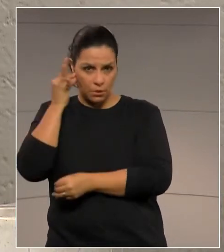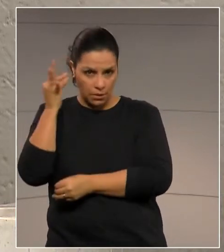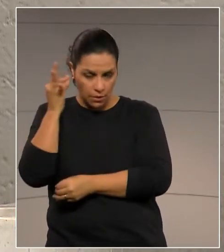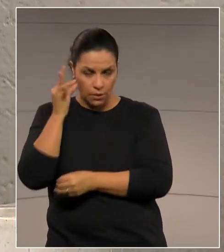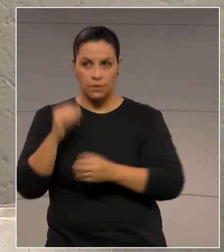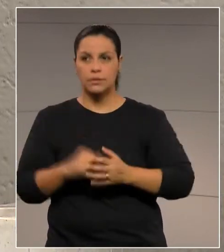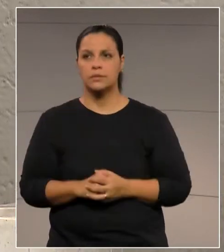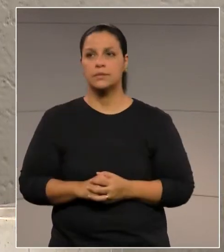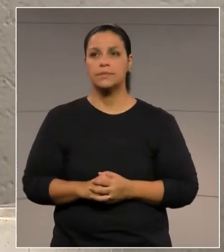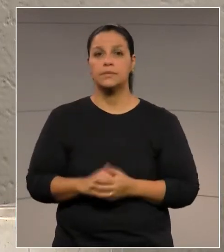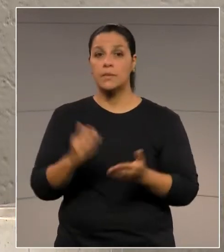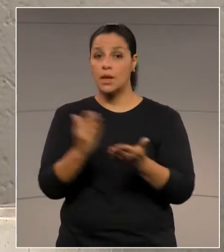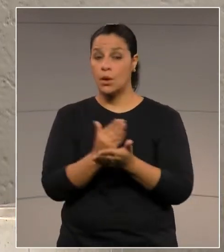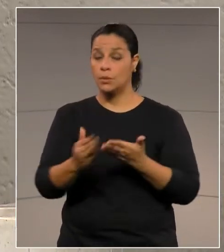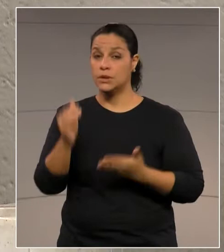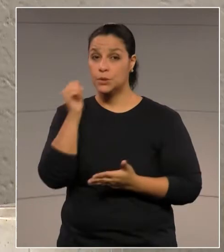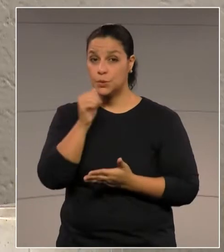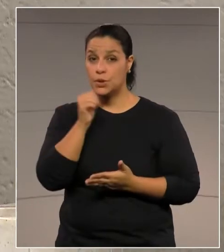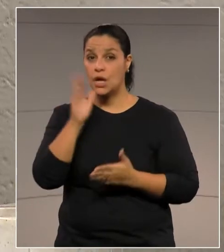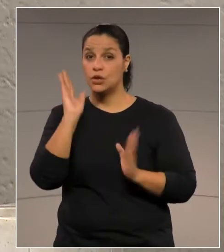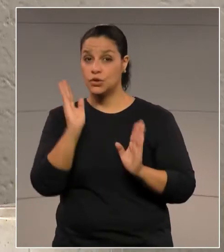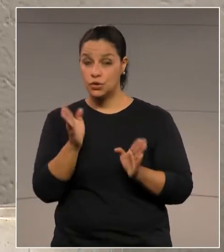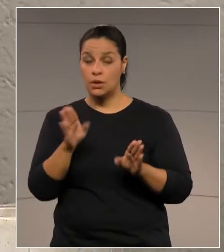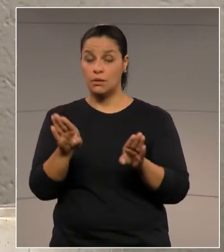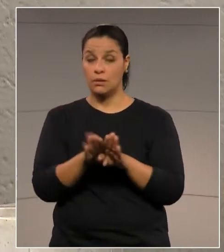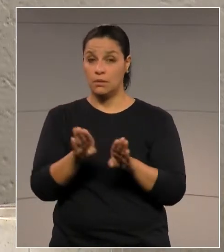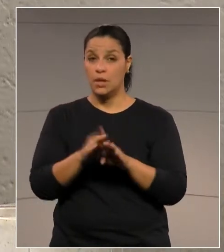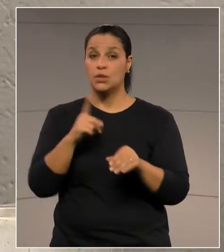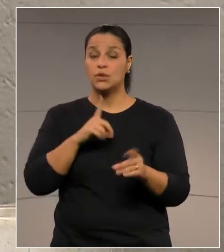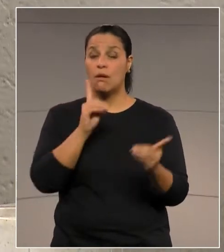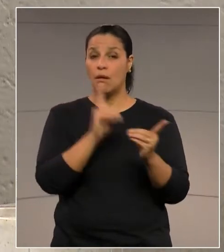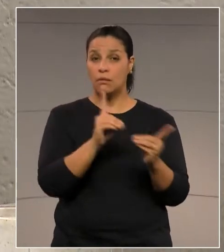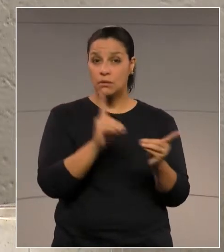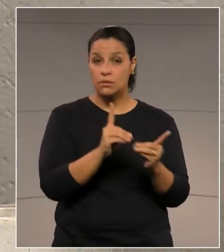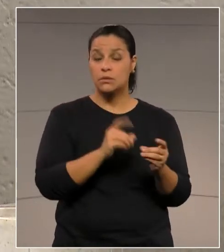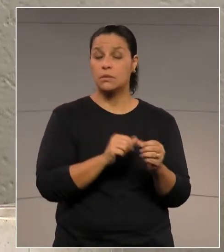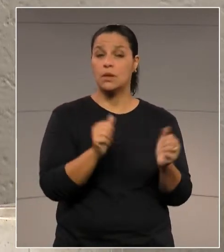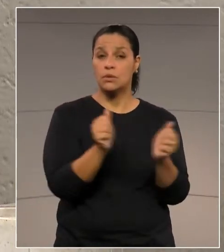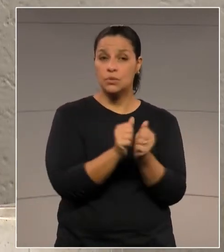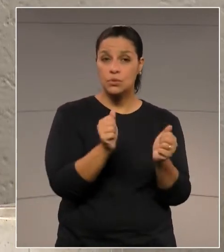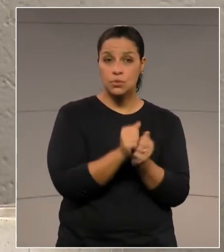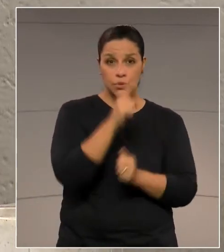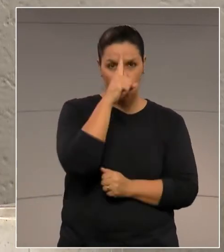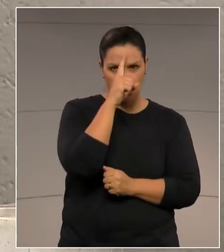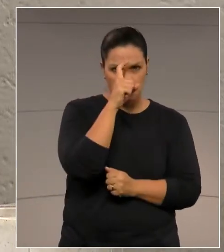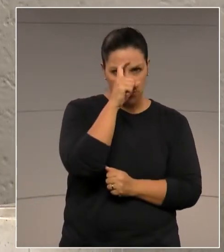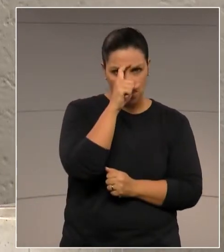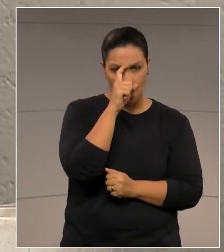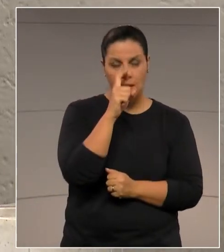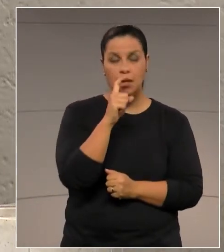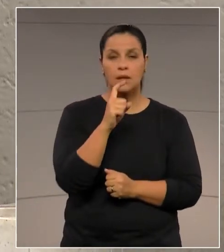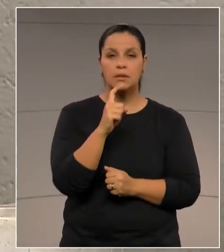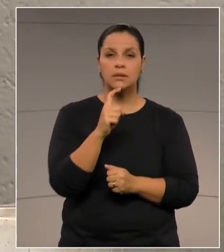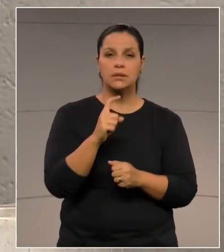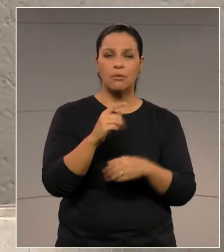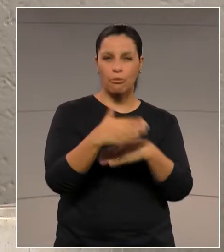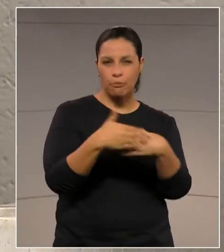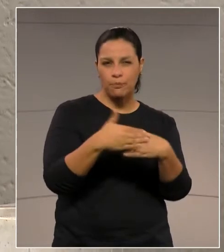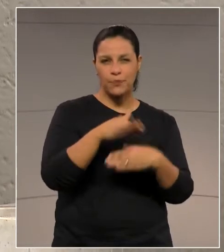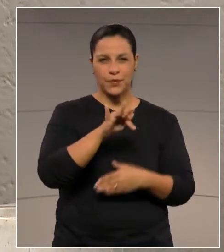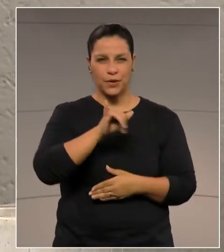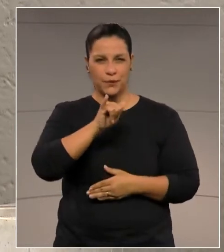que estavam sendo atendidas exclusivamente com a ajuda dos hospitais filantrópicos.